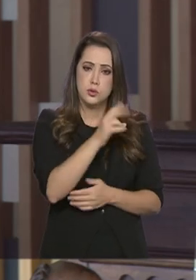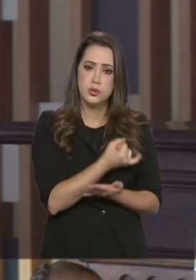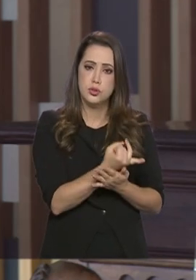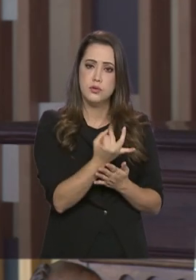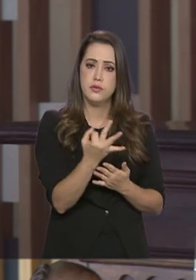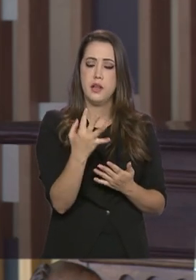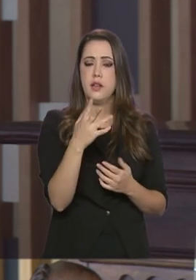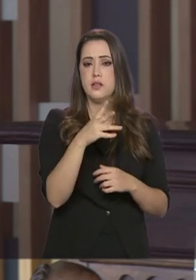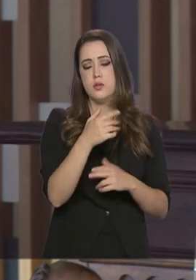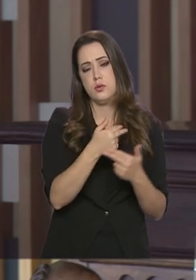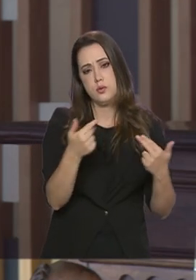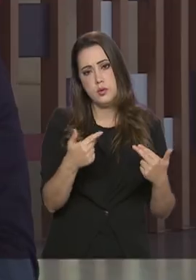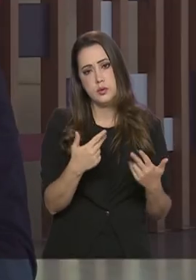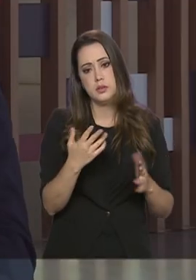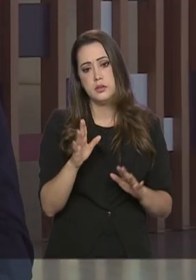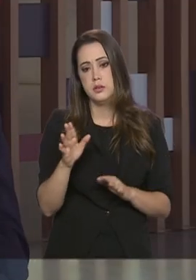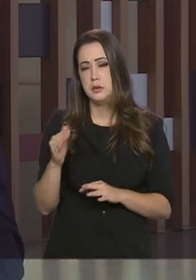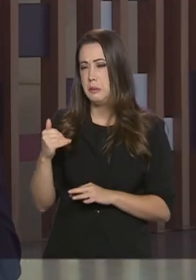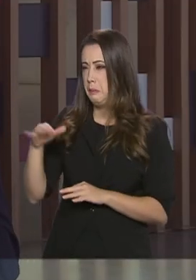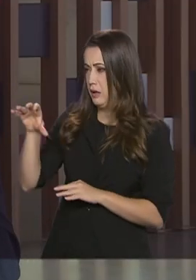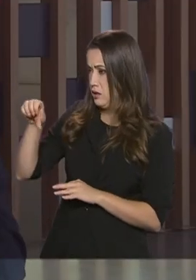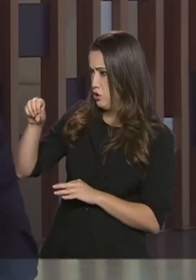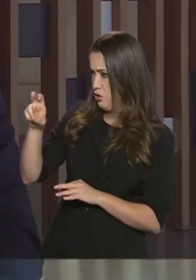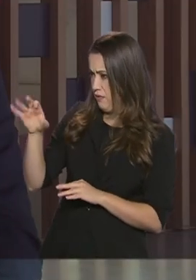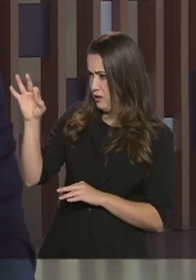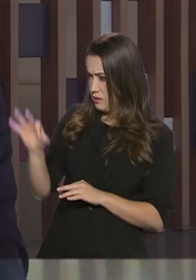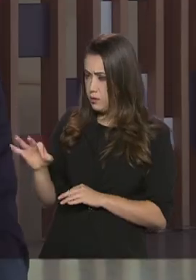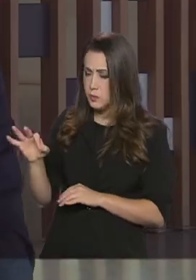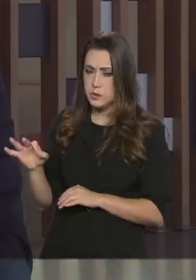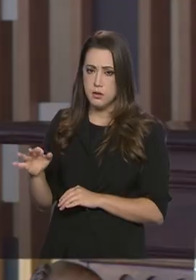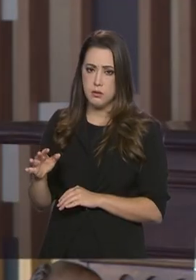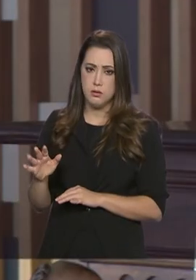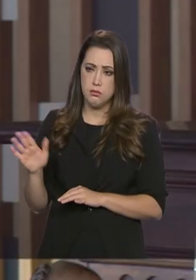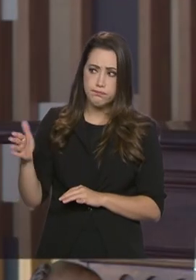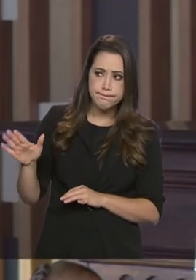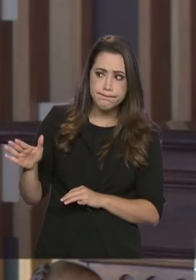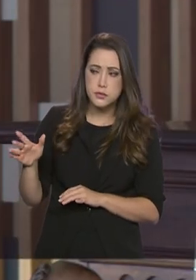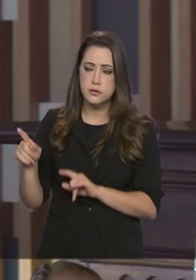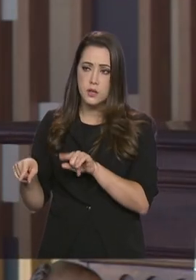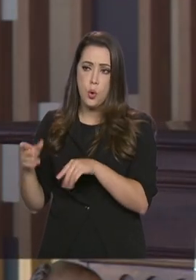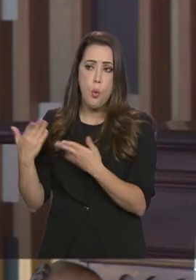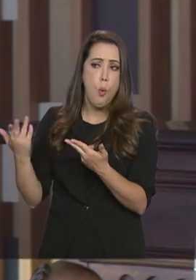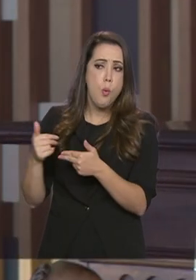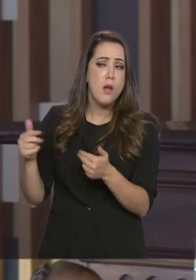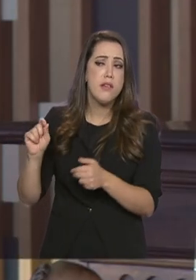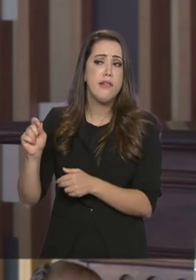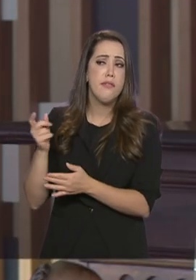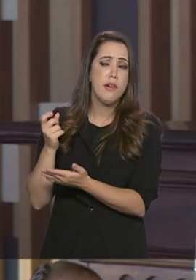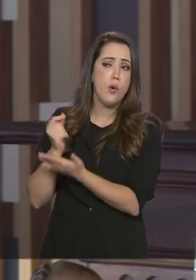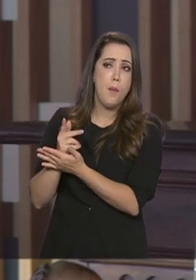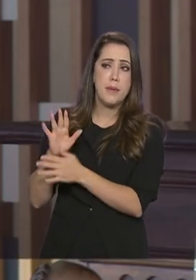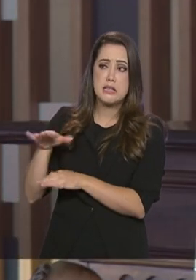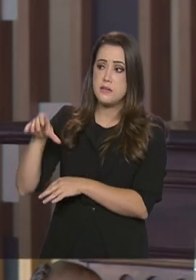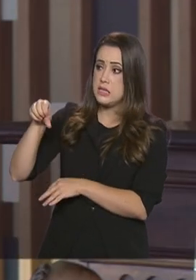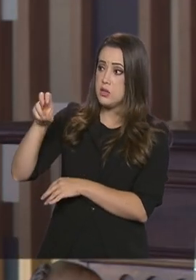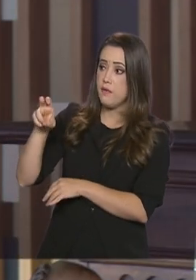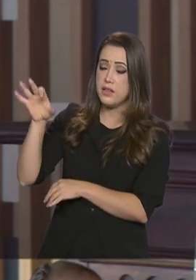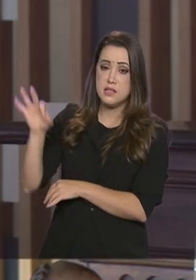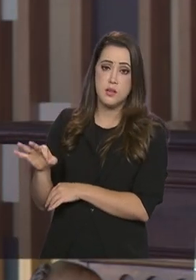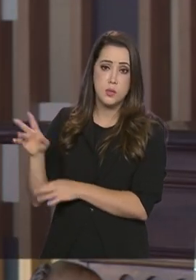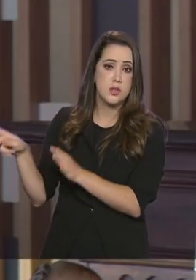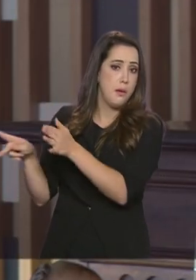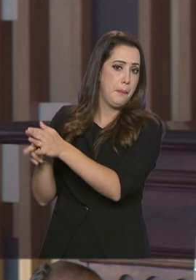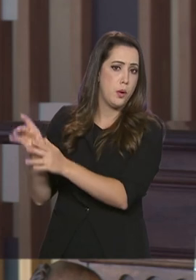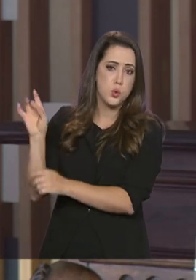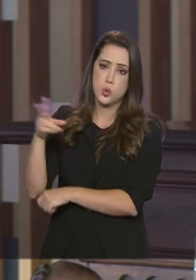insumos. Mais de 90%, 95%? Dependendo do Dependendo do artigo. Chegando até esses números. Então,